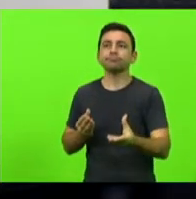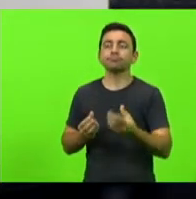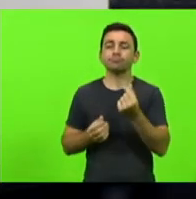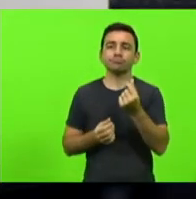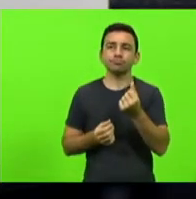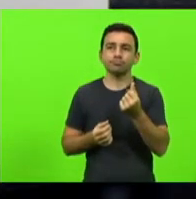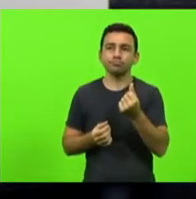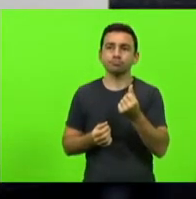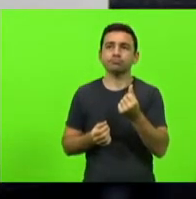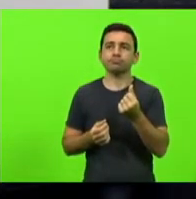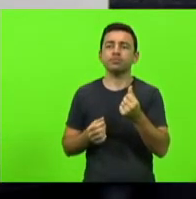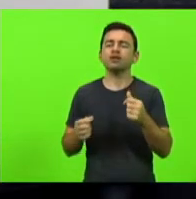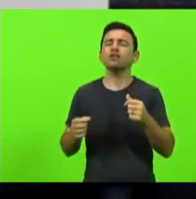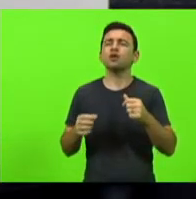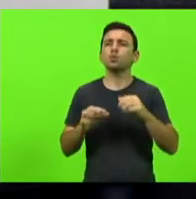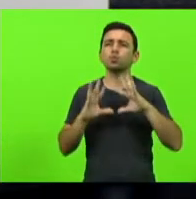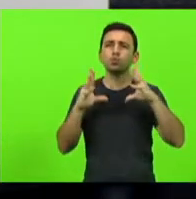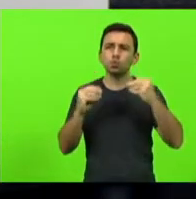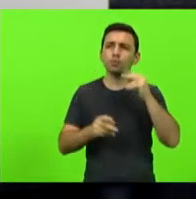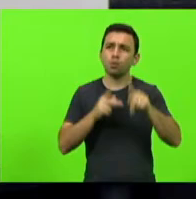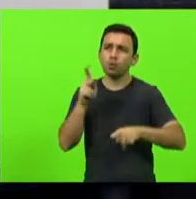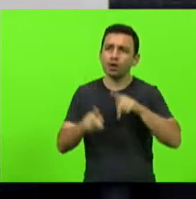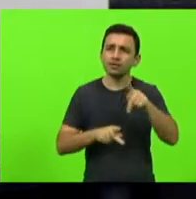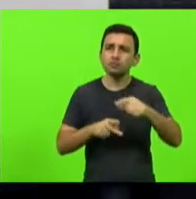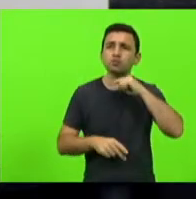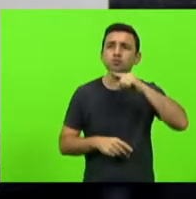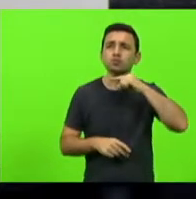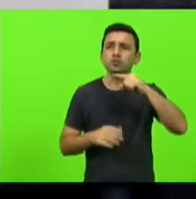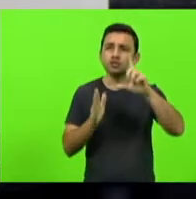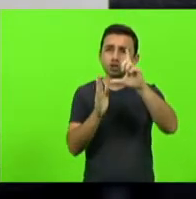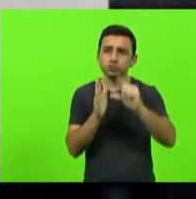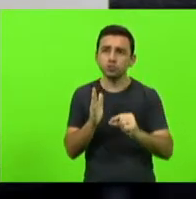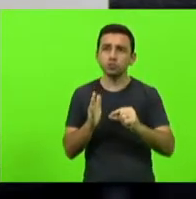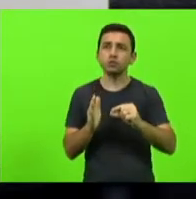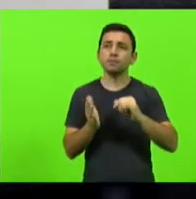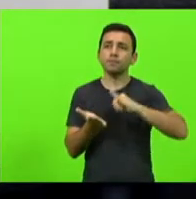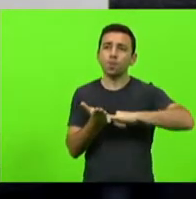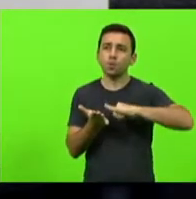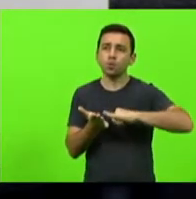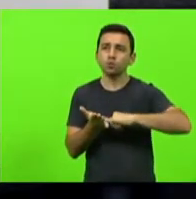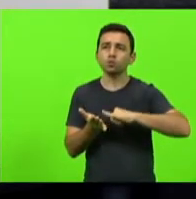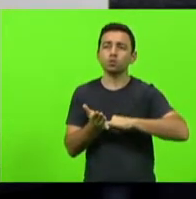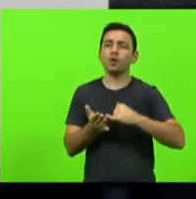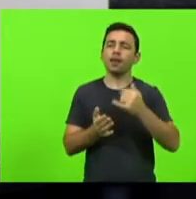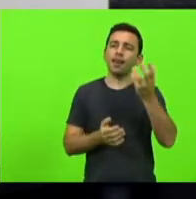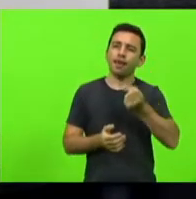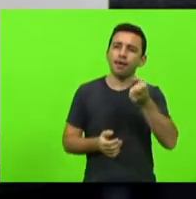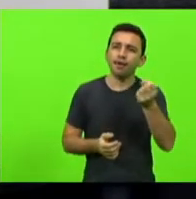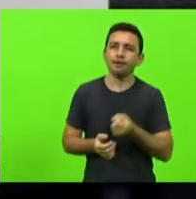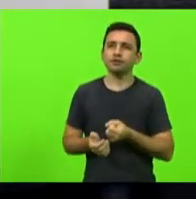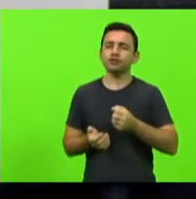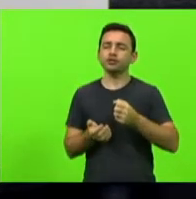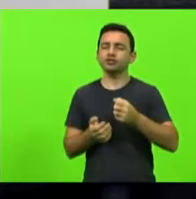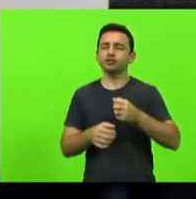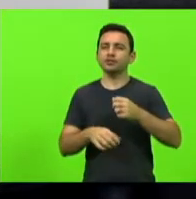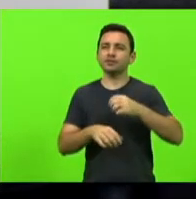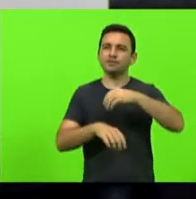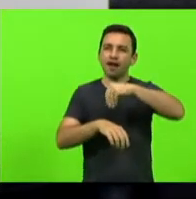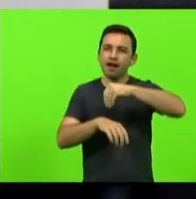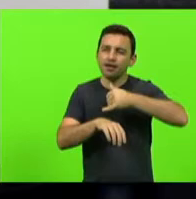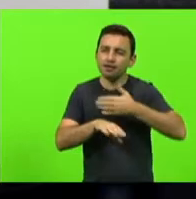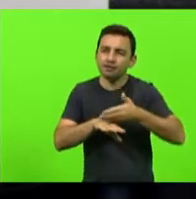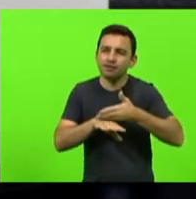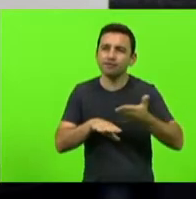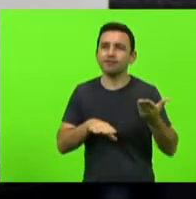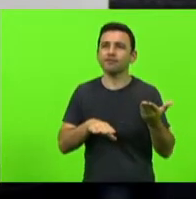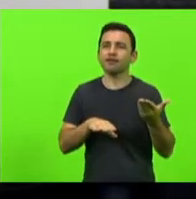política e o povo não consegue reduzir o imposto sobre o leite sobre o trigo sobre aquilo que come sobre aquilo que alimenta os seus